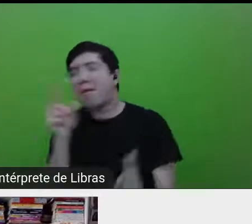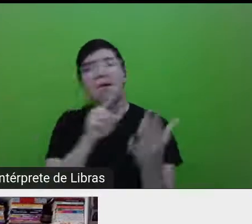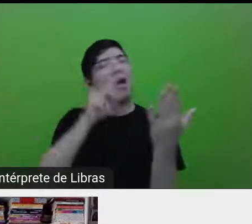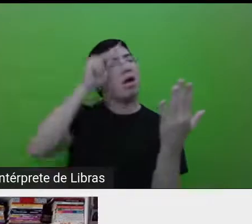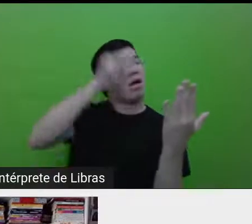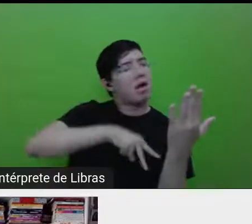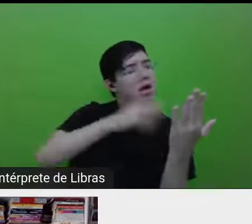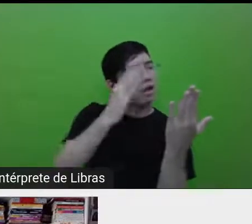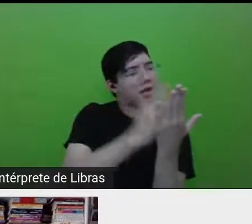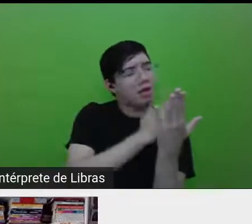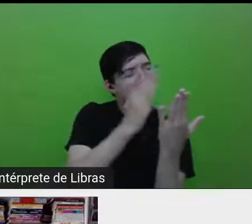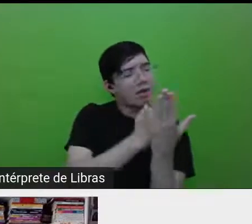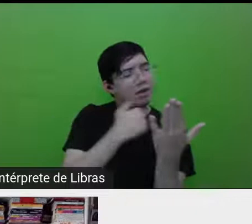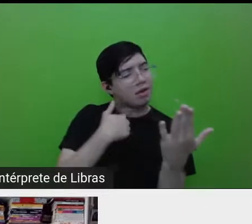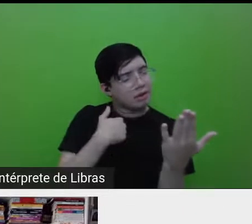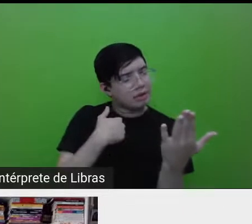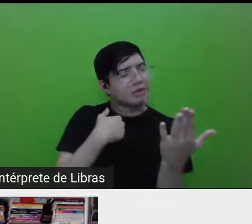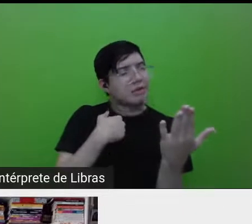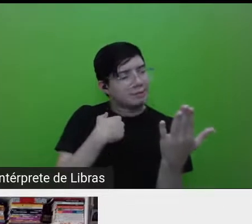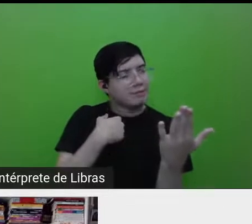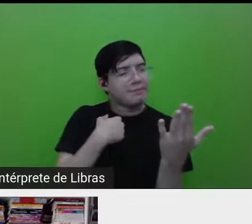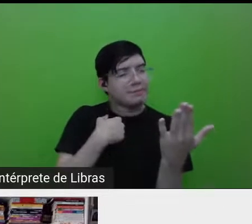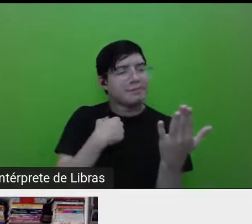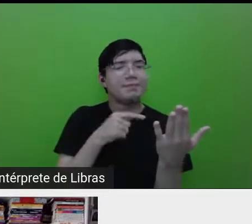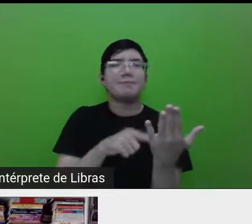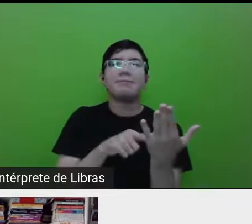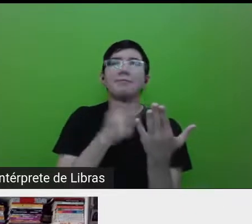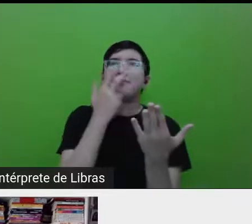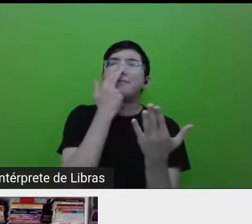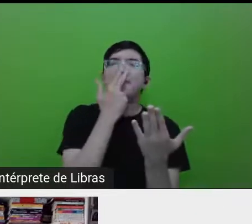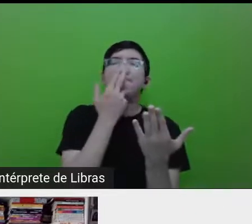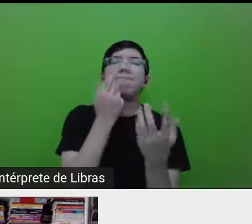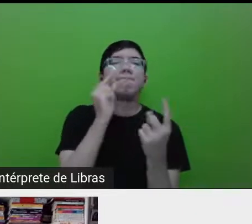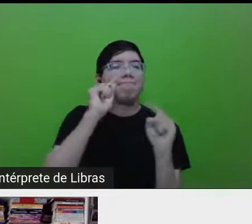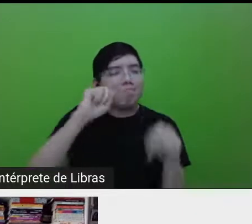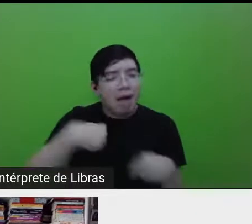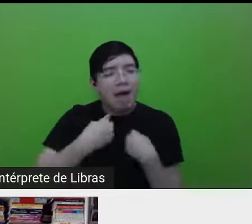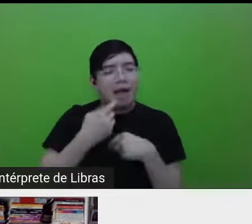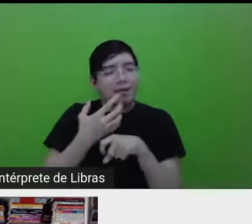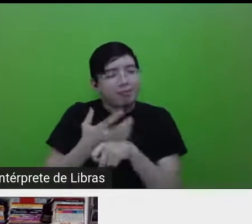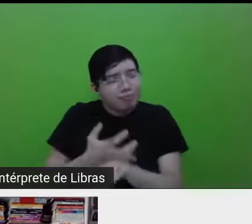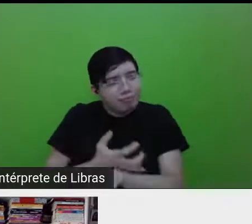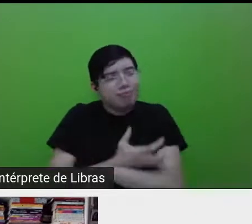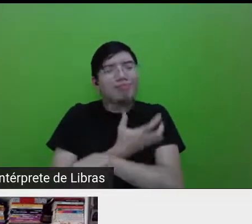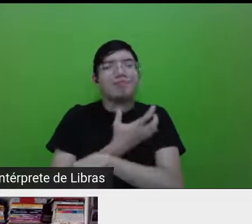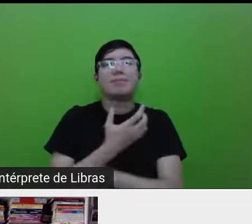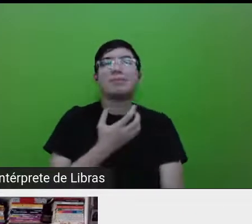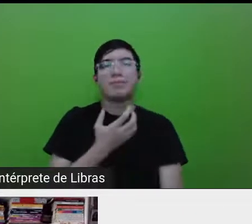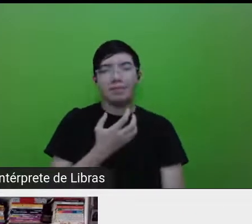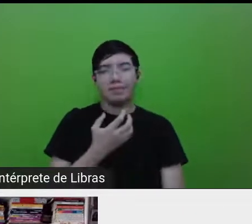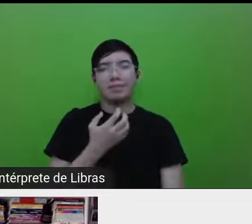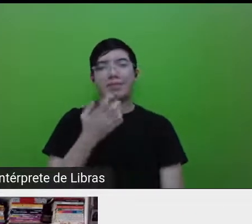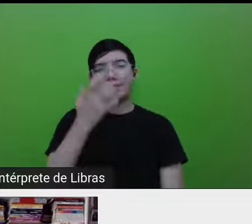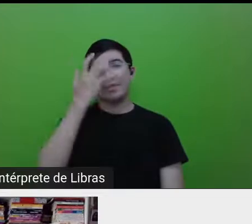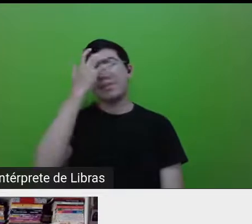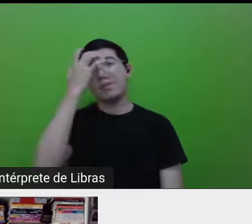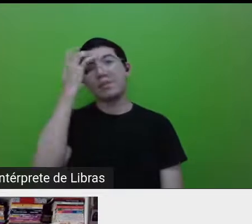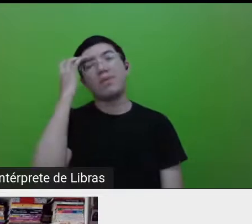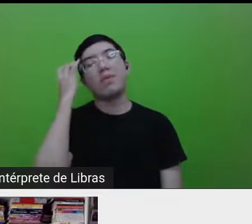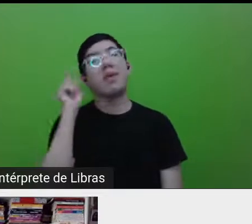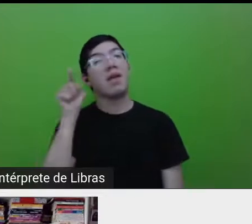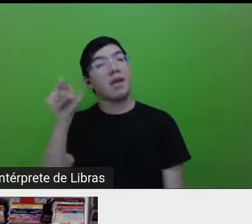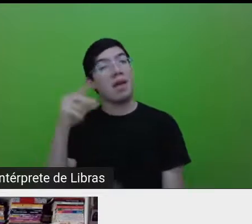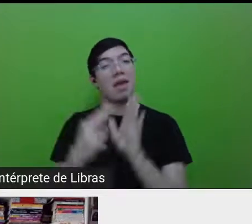deixou, o que ela deixou, continua a mexer muito com a gente, com as nossas emoções. E a Helena Fernandes é uma